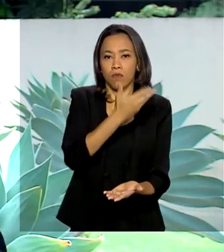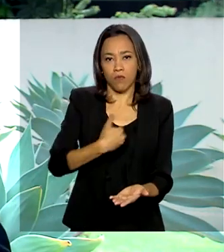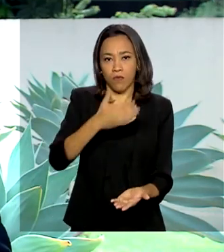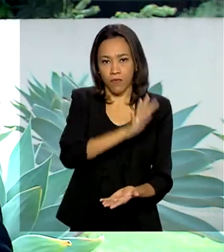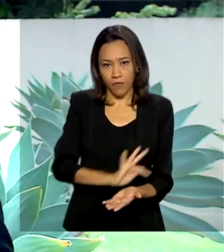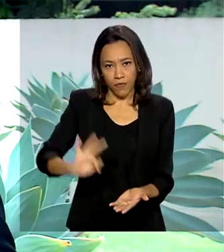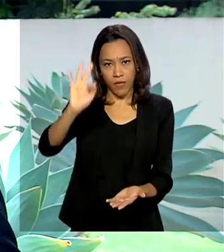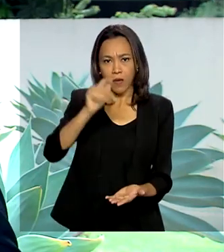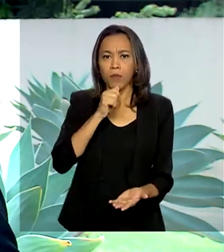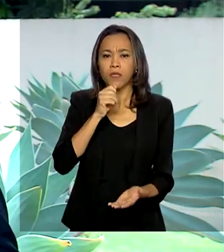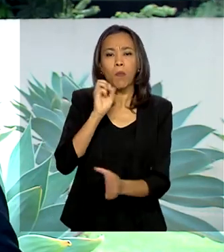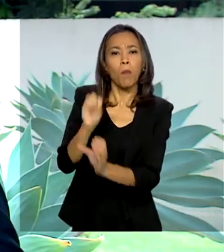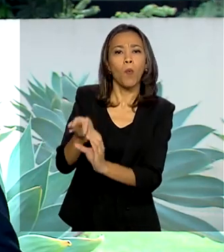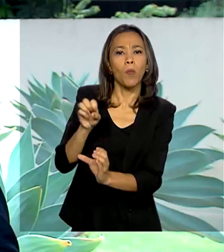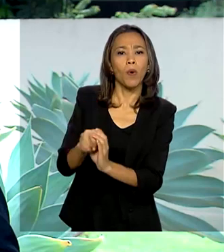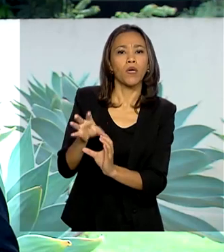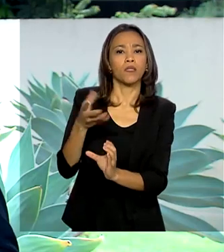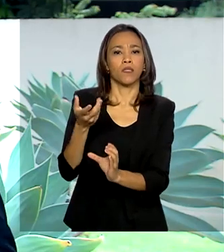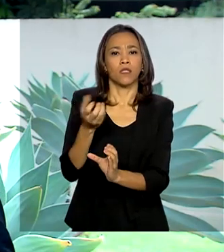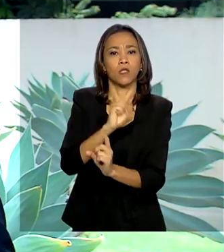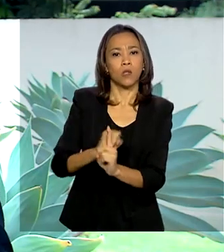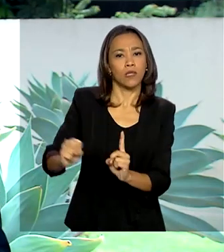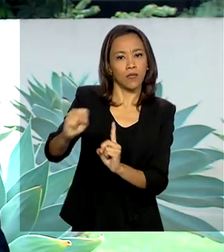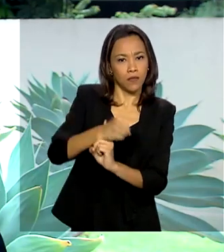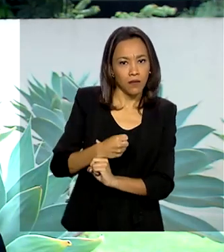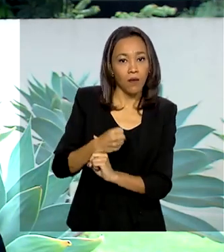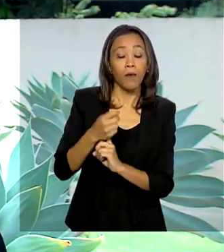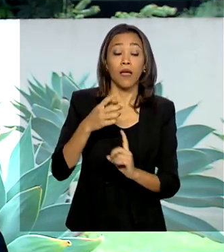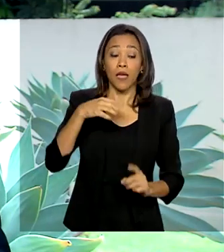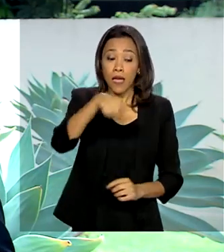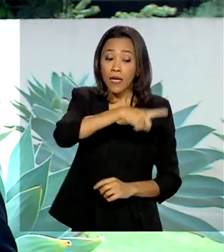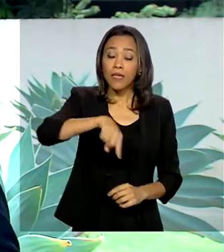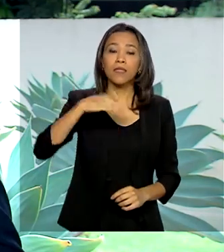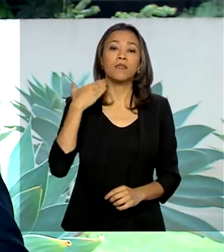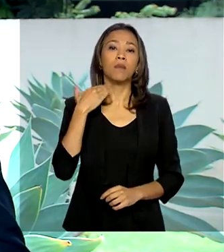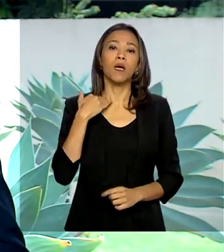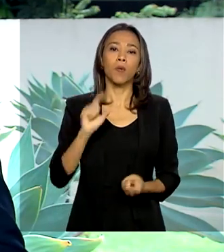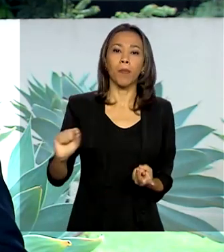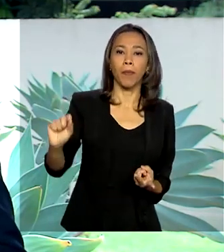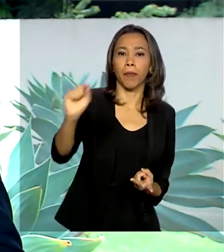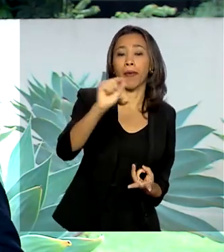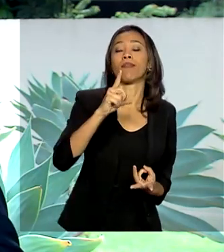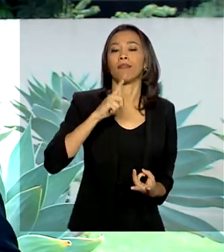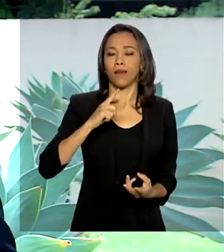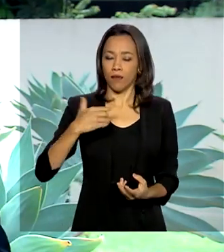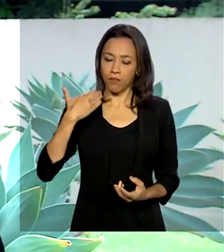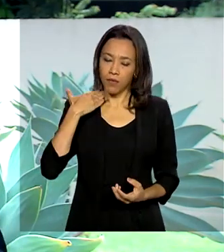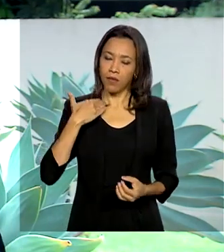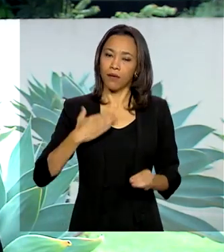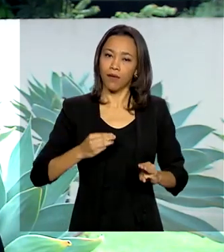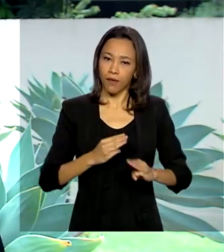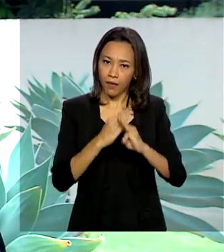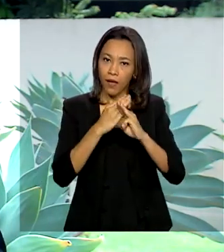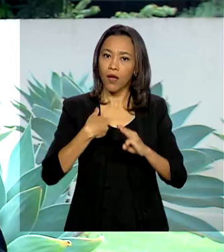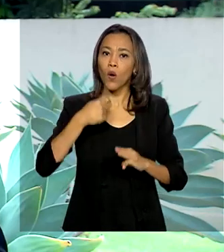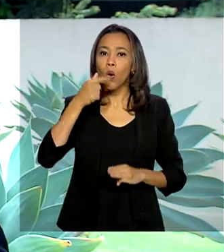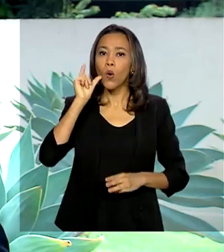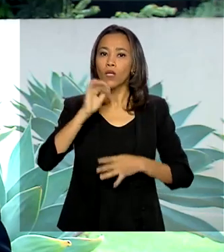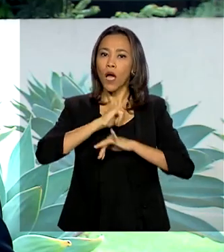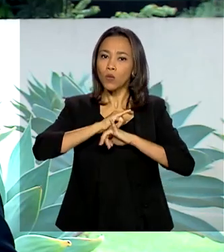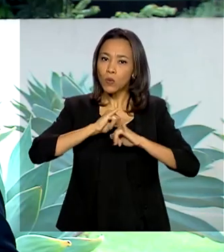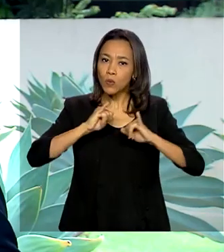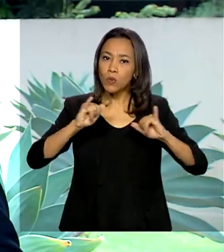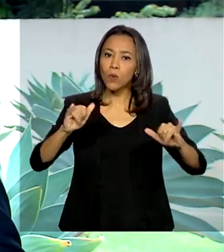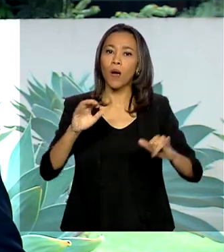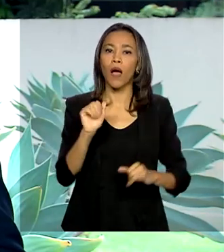contas do tipo poupança social digital. Entre esses bancos está a Caixa Econômica Federal, que ontem anunciou um aporte